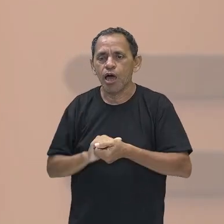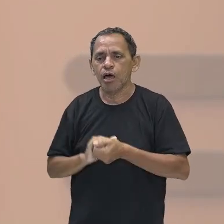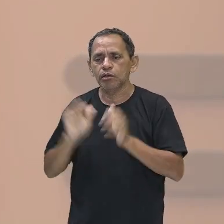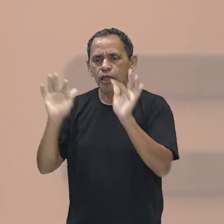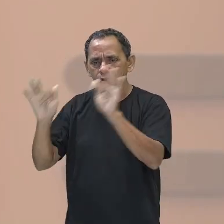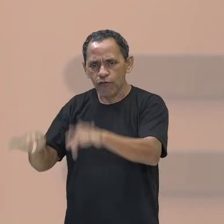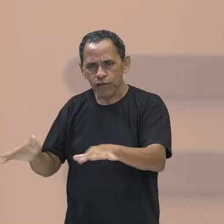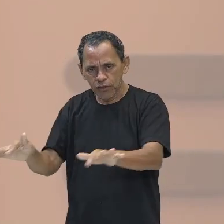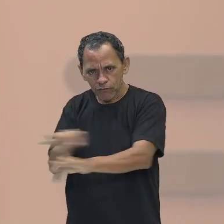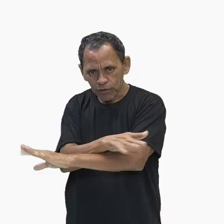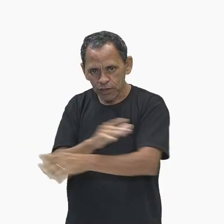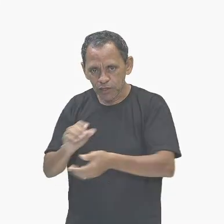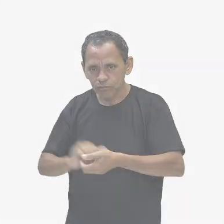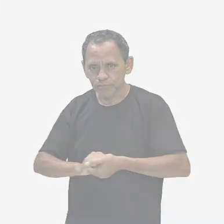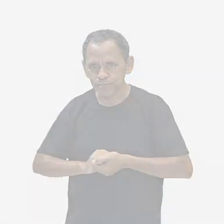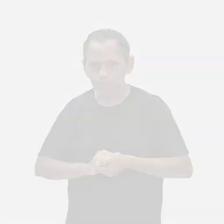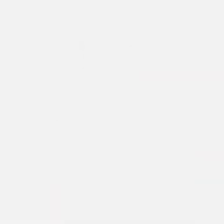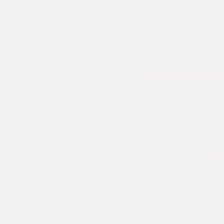então, a professora se despede.